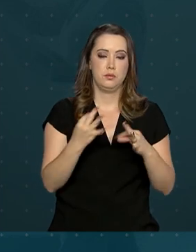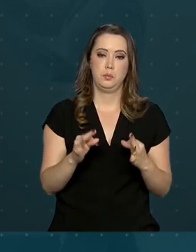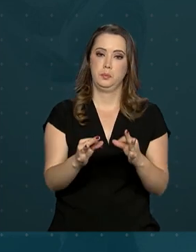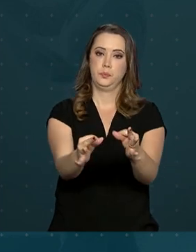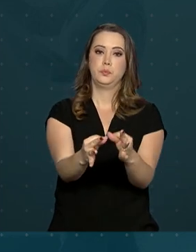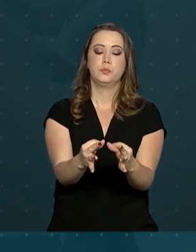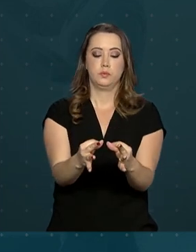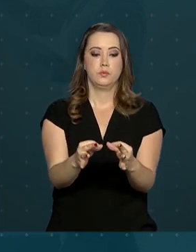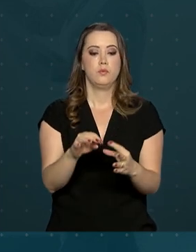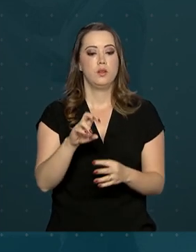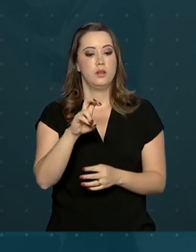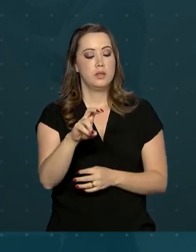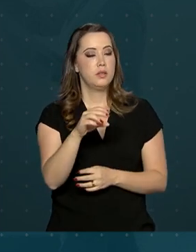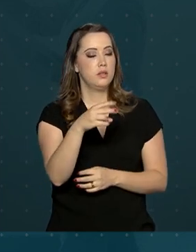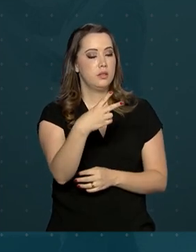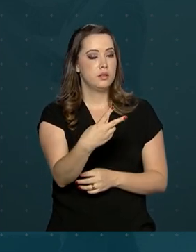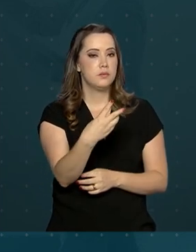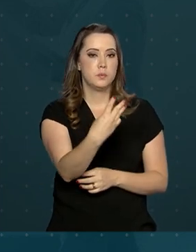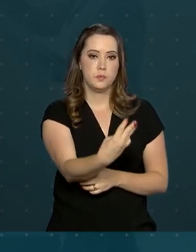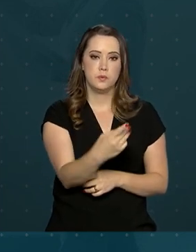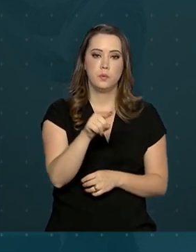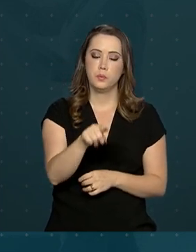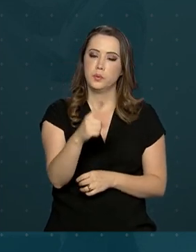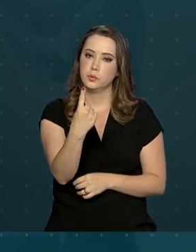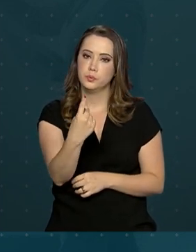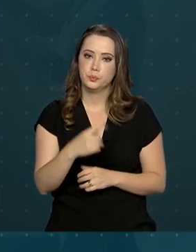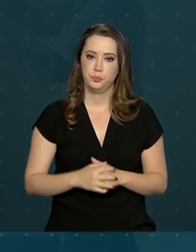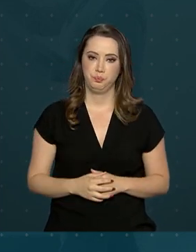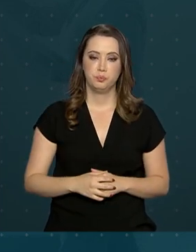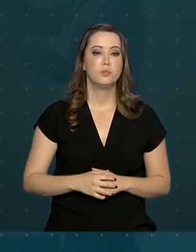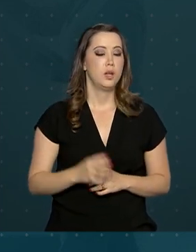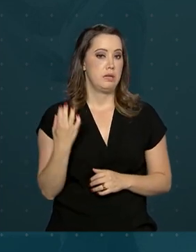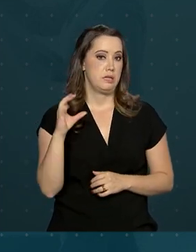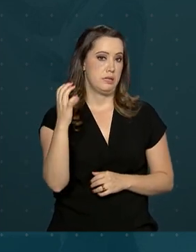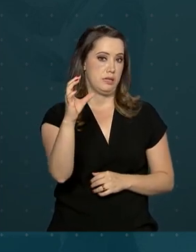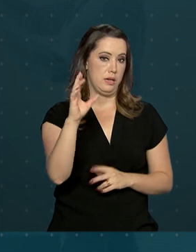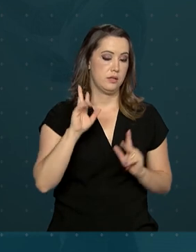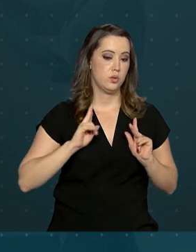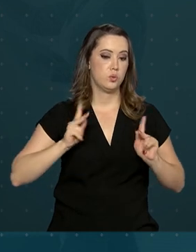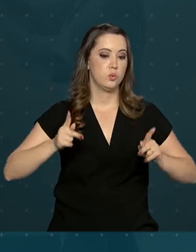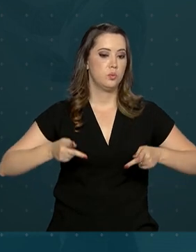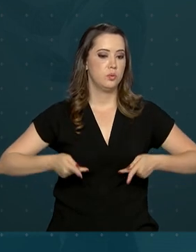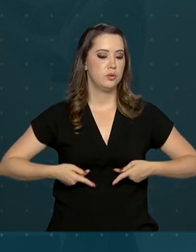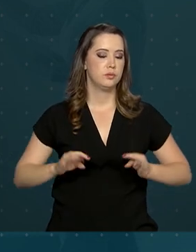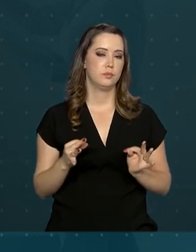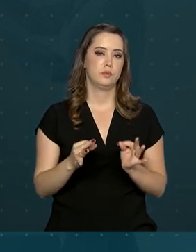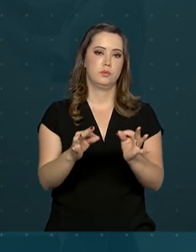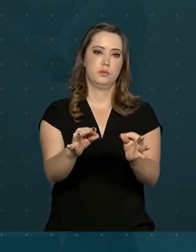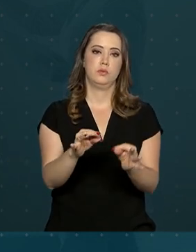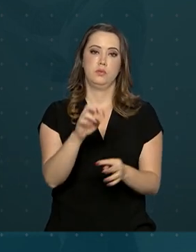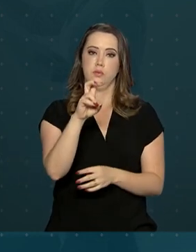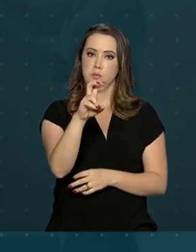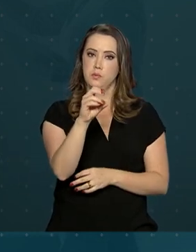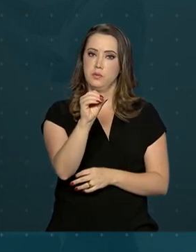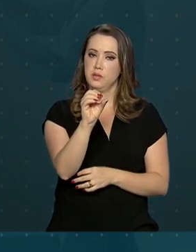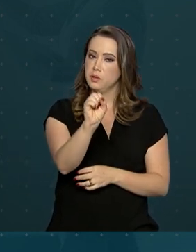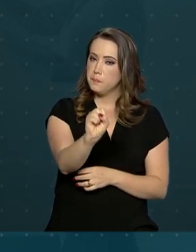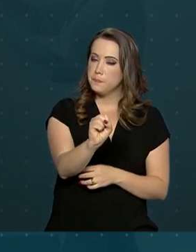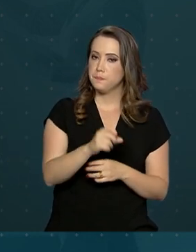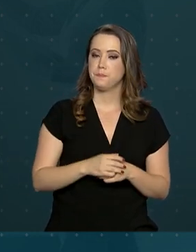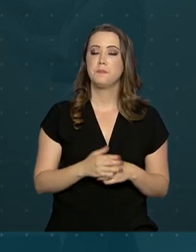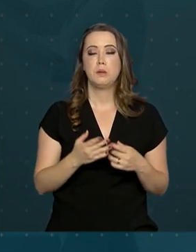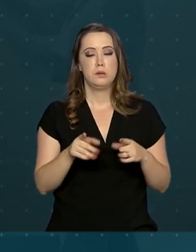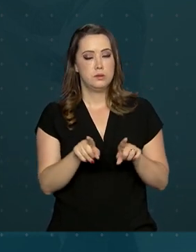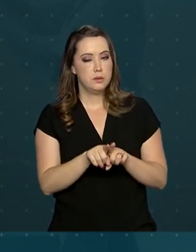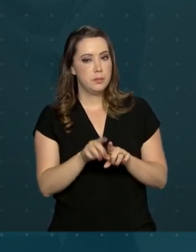tecnologias, 523,1. Ciências humanas e suas tecnologias, 508.